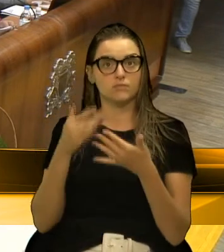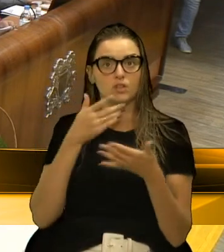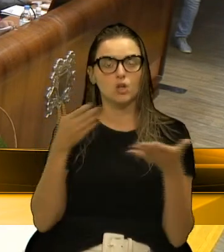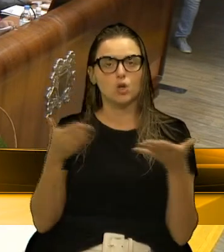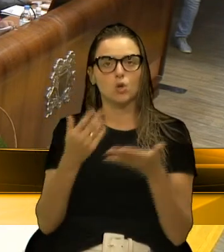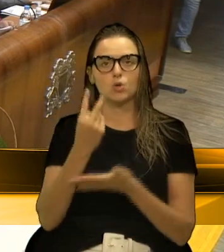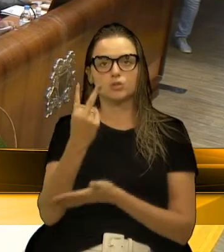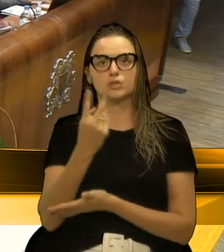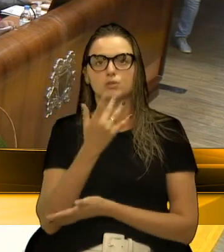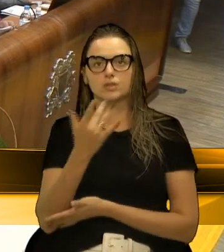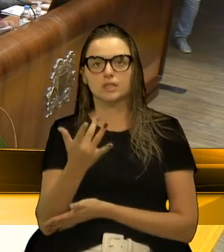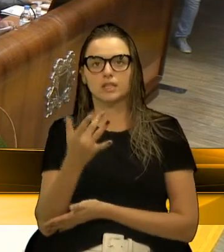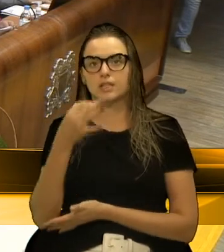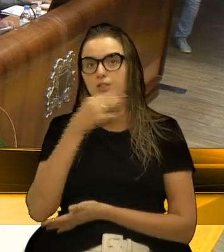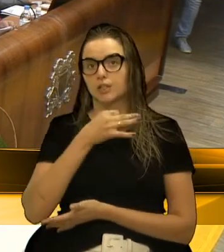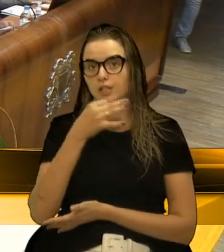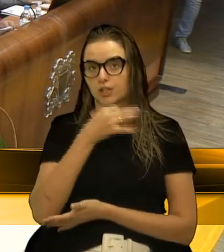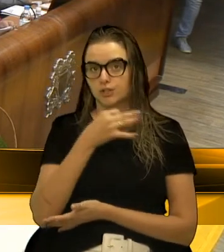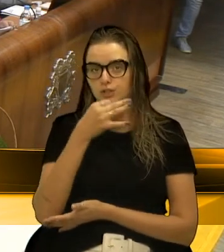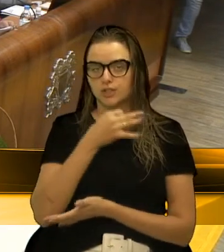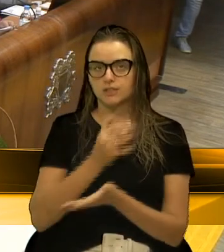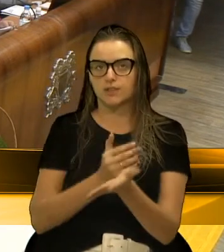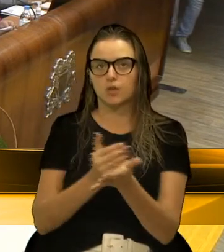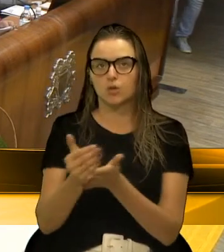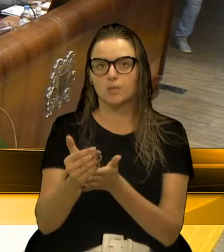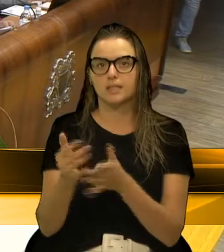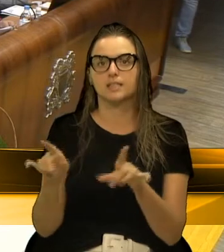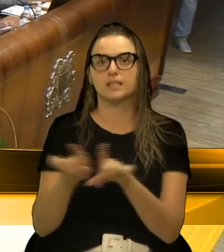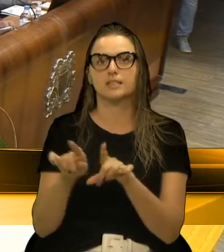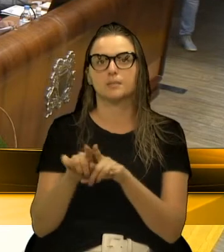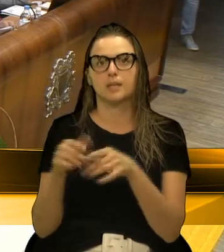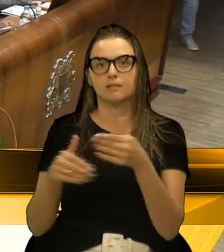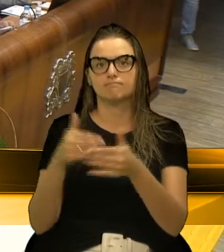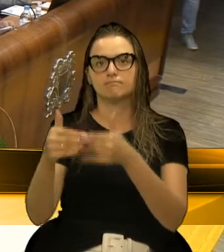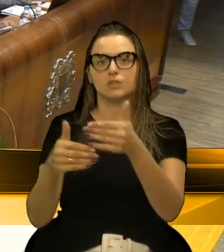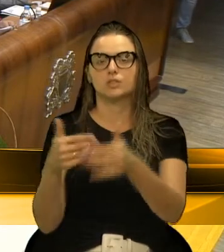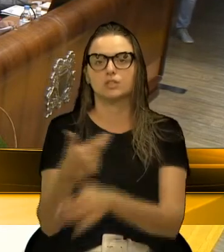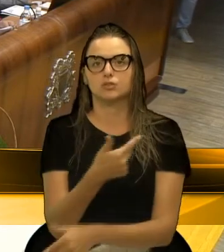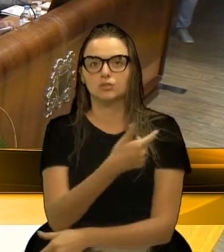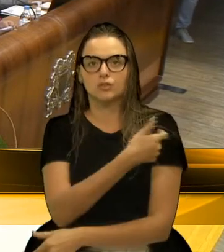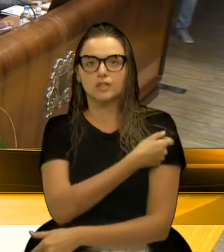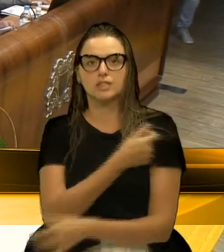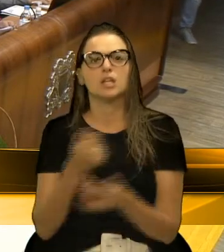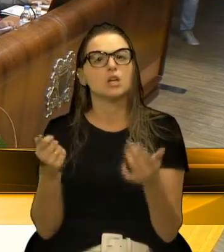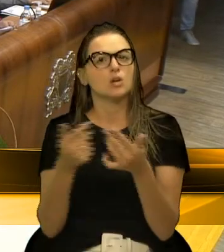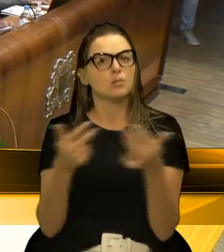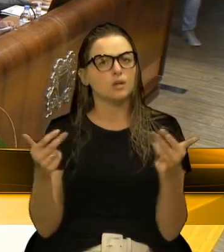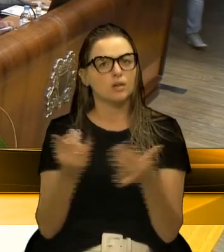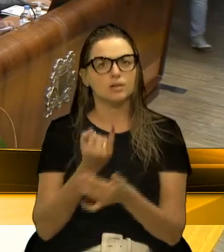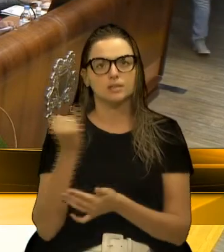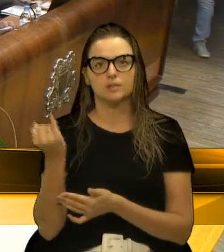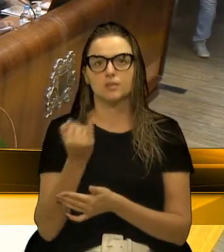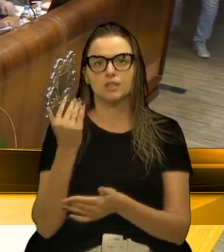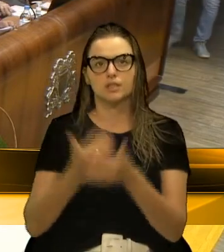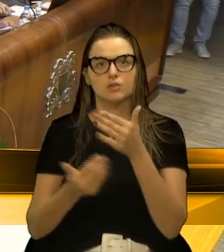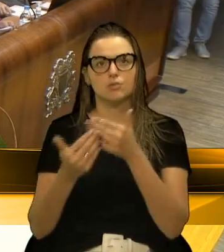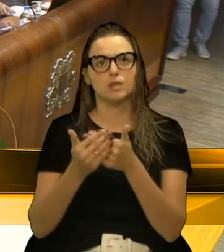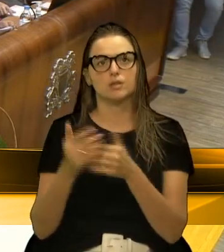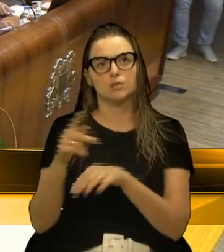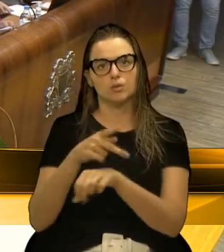14 horas, Caxias do Sul iniciará o processo de vacinação. Então, algo muito importante para a nossa nação,